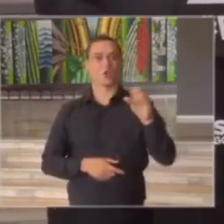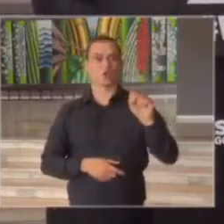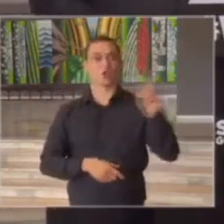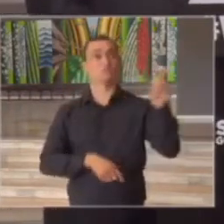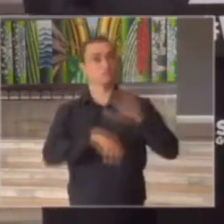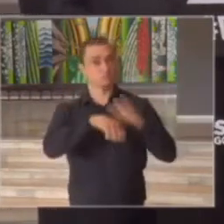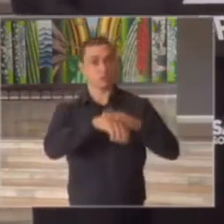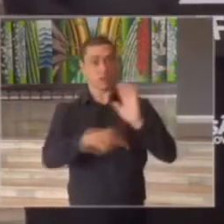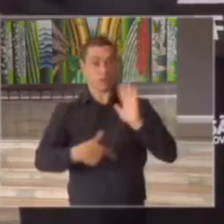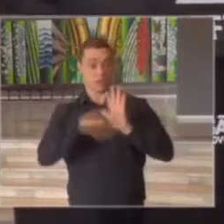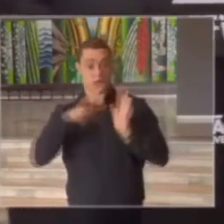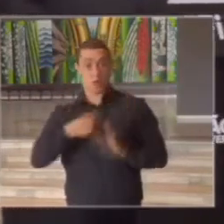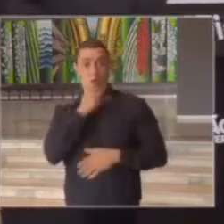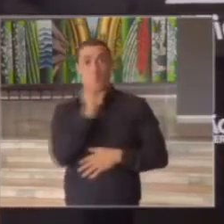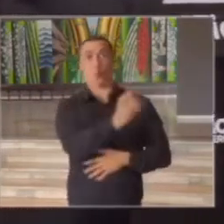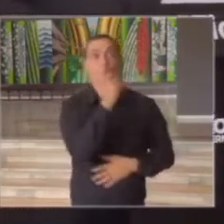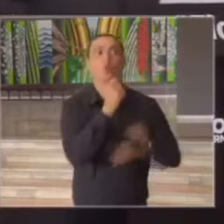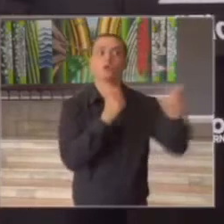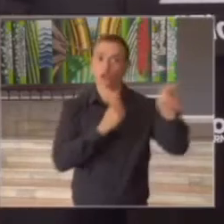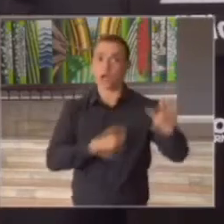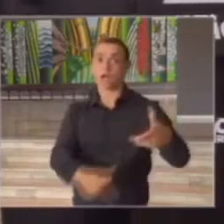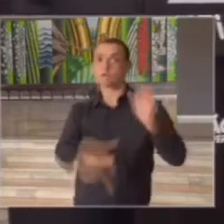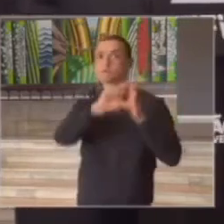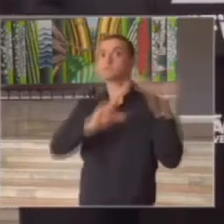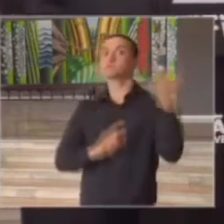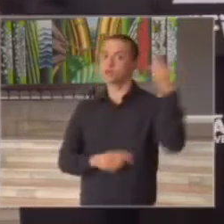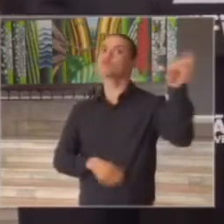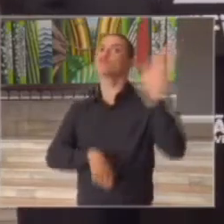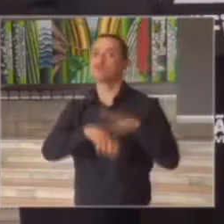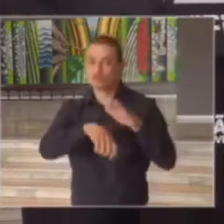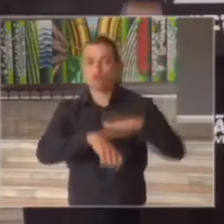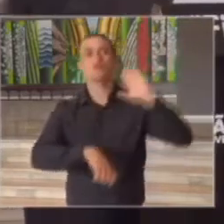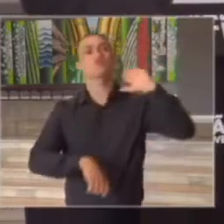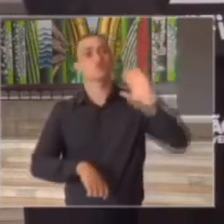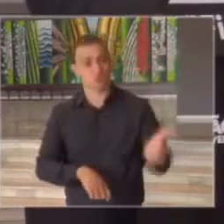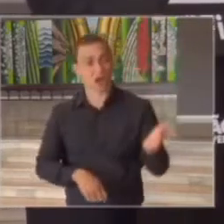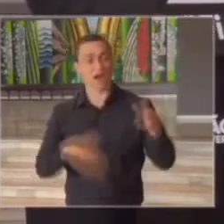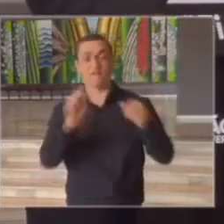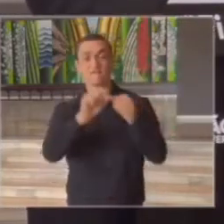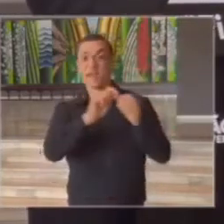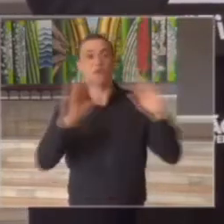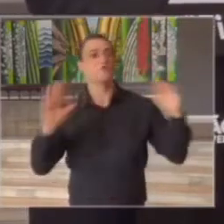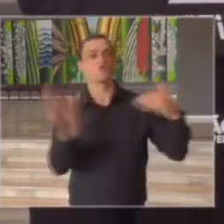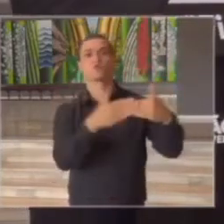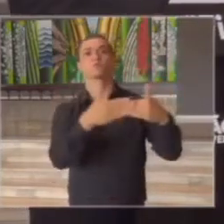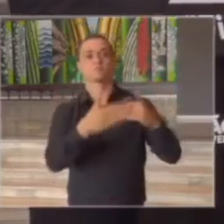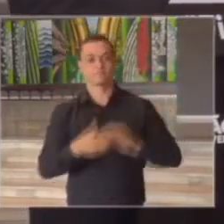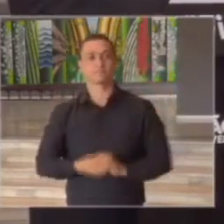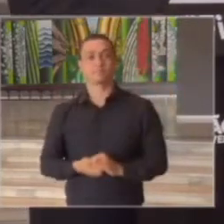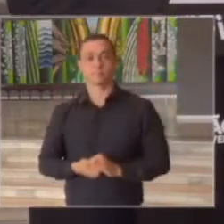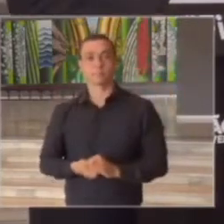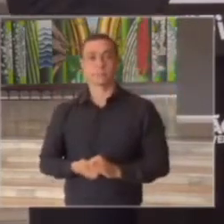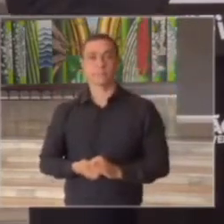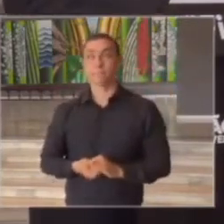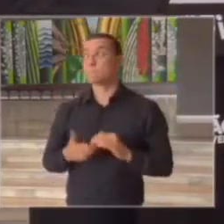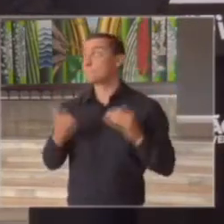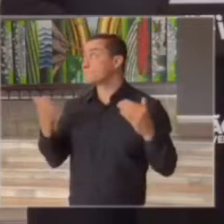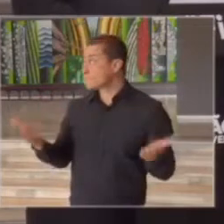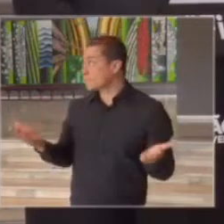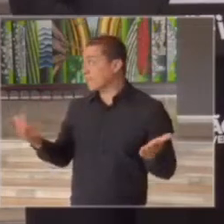fechamento como eu disse para vocês mais de uma vez aqui nós estamos avaliando diariamente